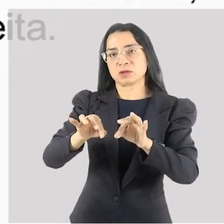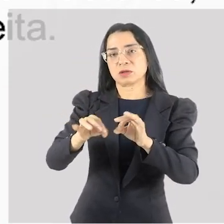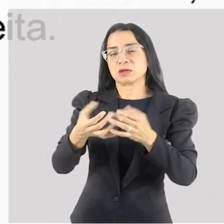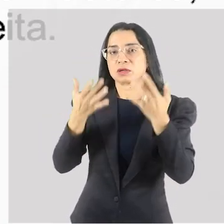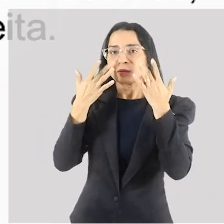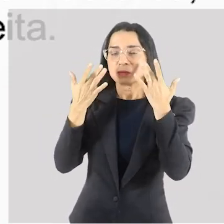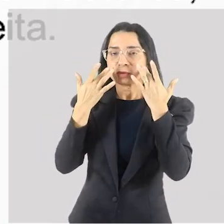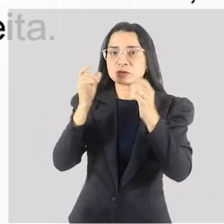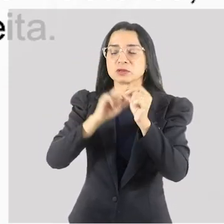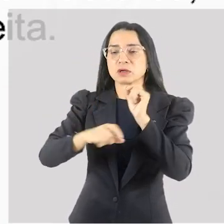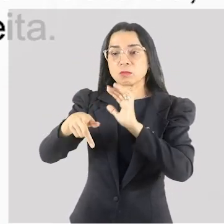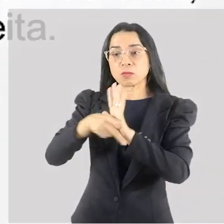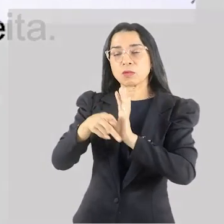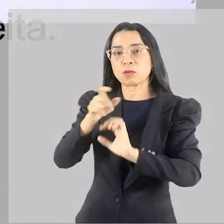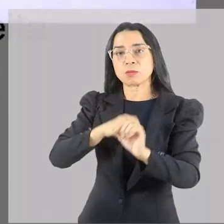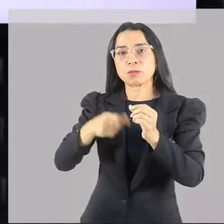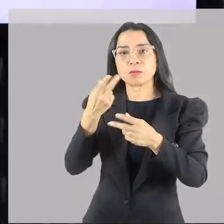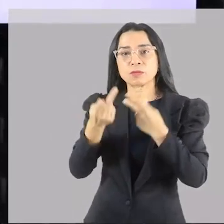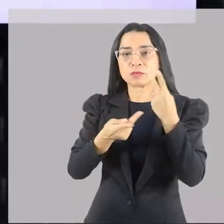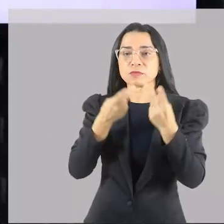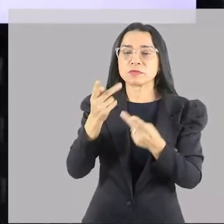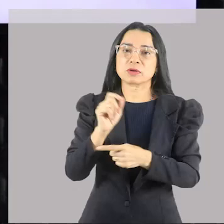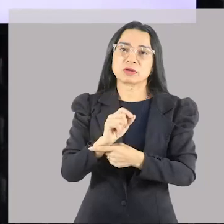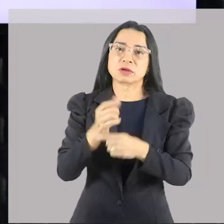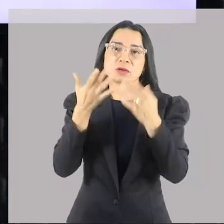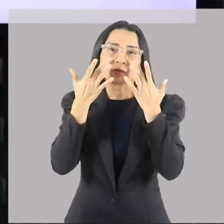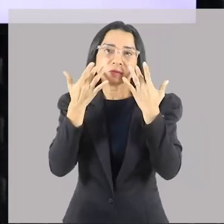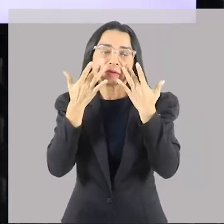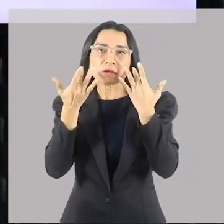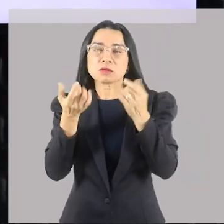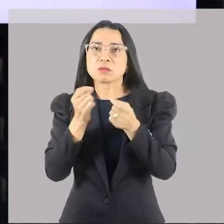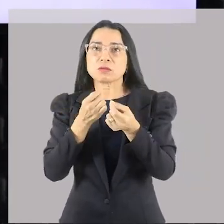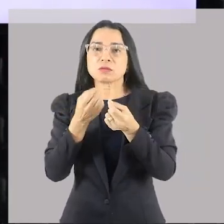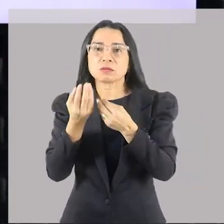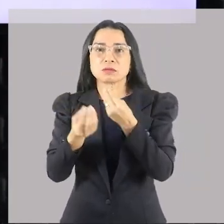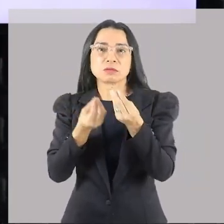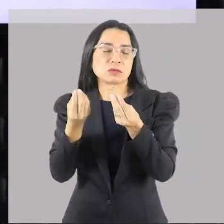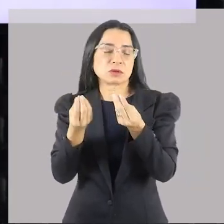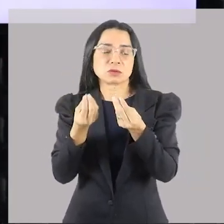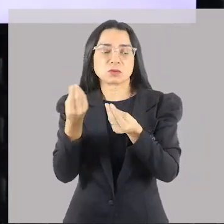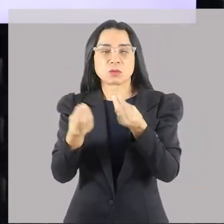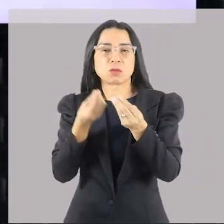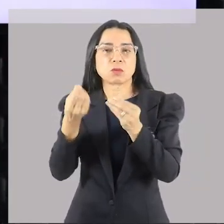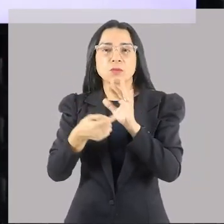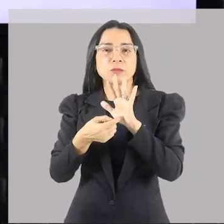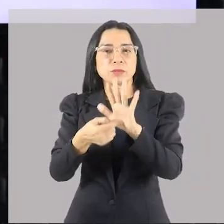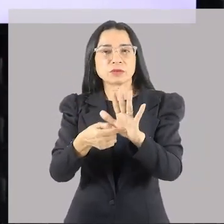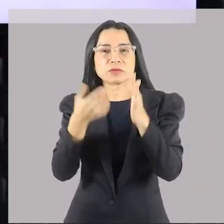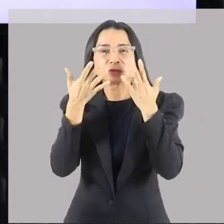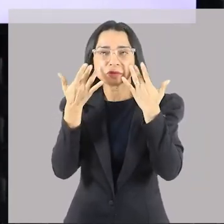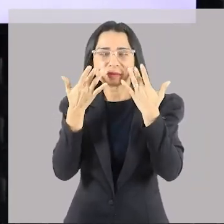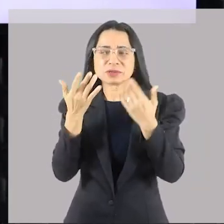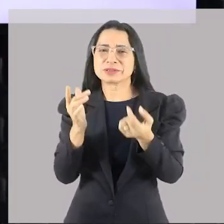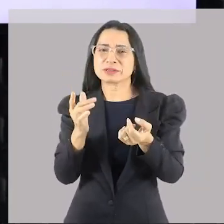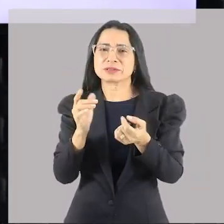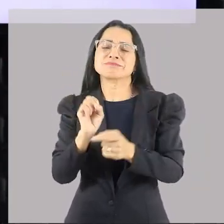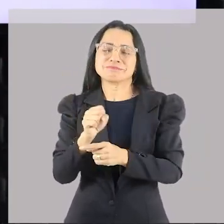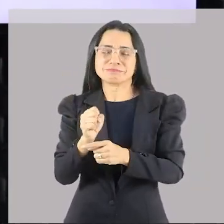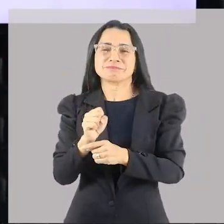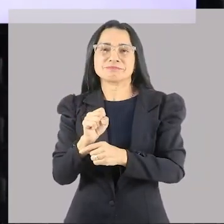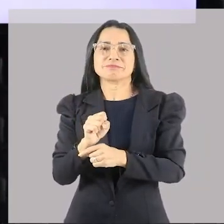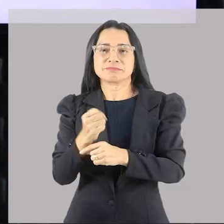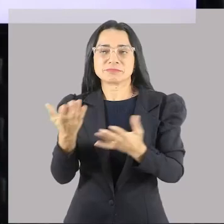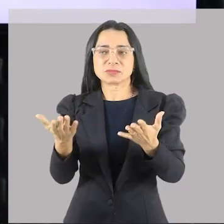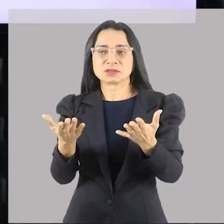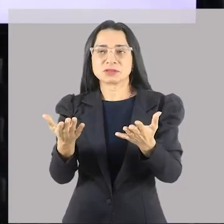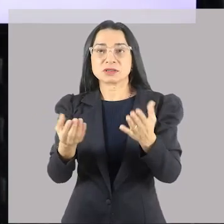minha área de trabalho, a gente pode dizer, não vou falar do teatro como uma manifestação artística, até porque, vou sim, eles criam as duas formas